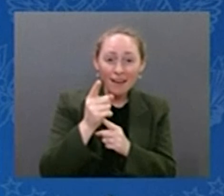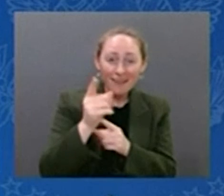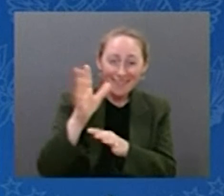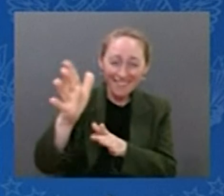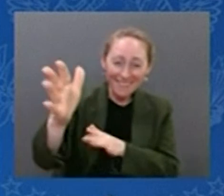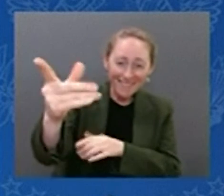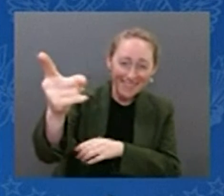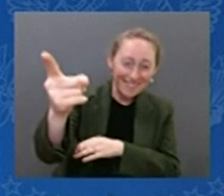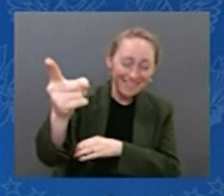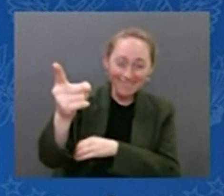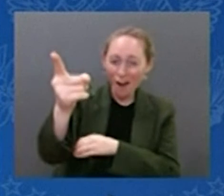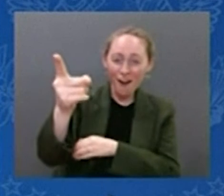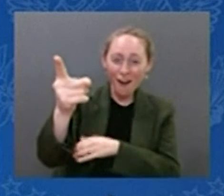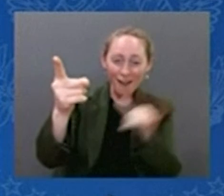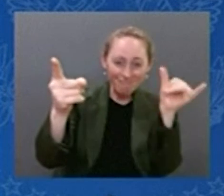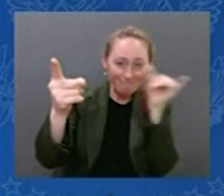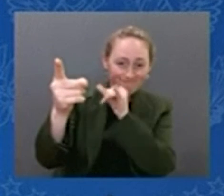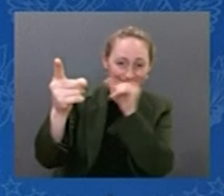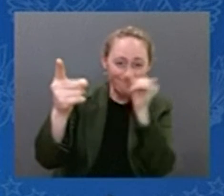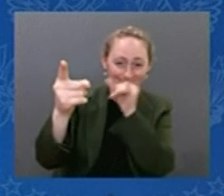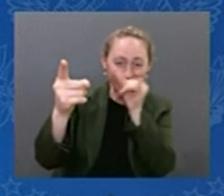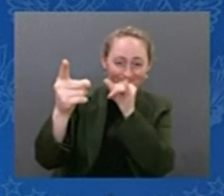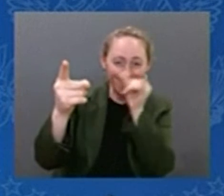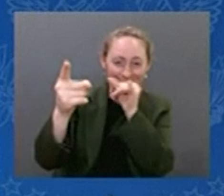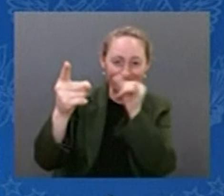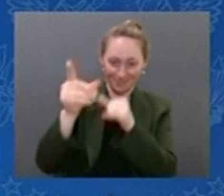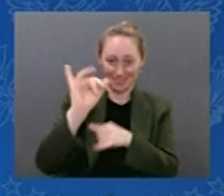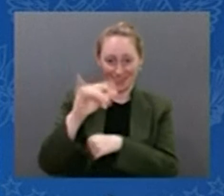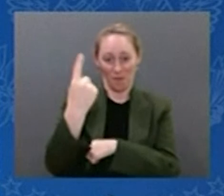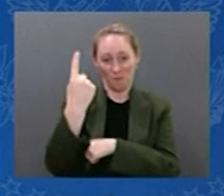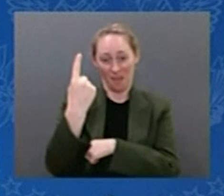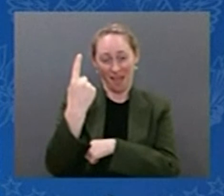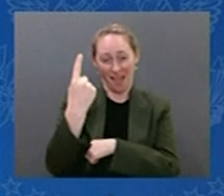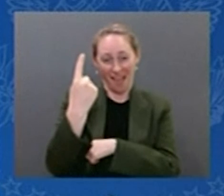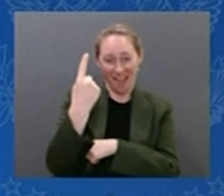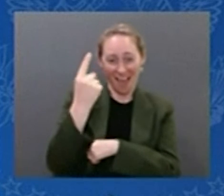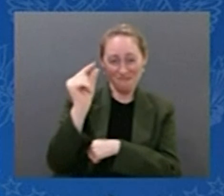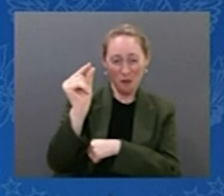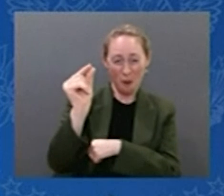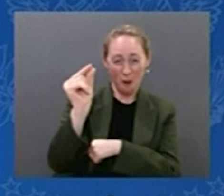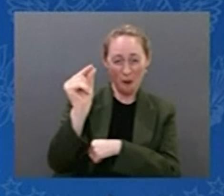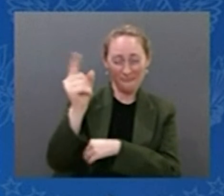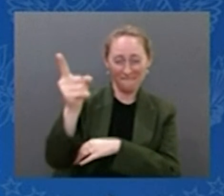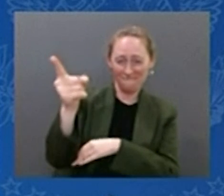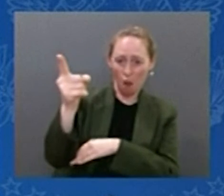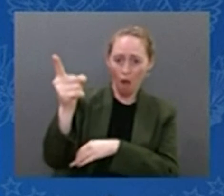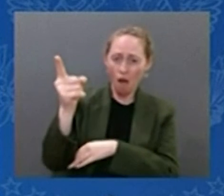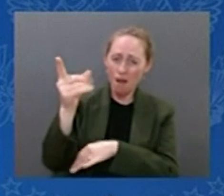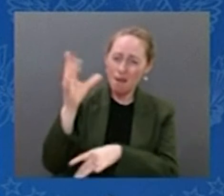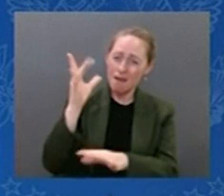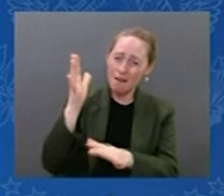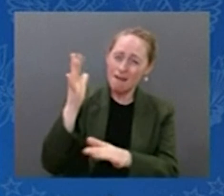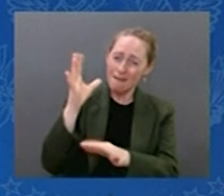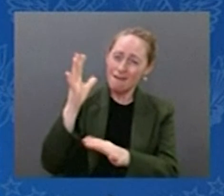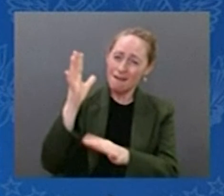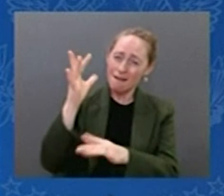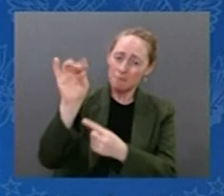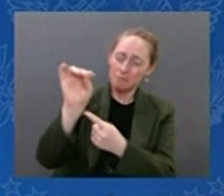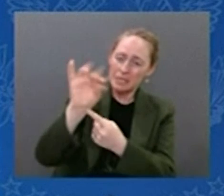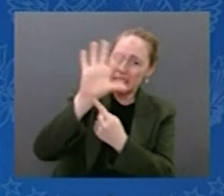Na terça-feira, a NASA vai revelar outras imagens em um evento altamente antecipado pelos entusiastas da exploração espacial.